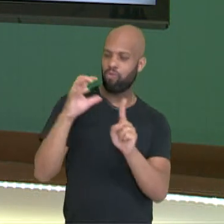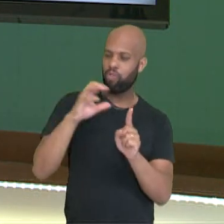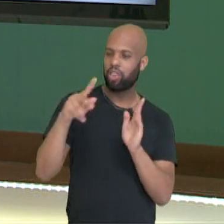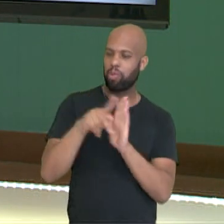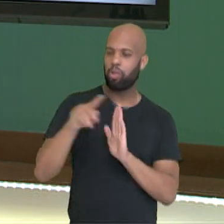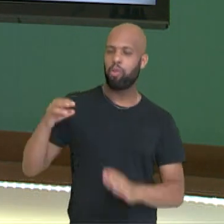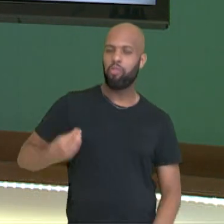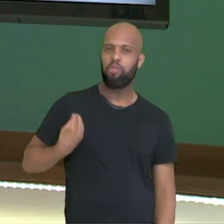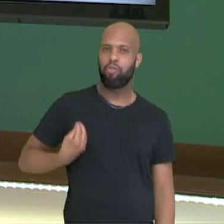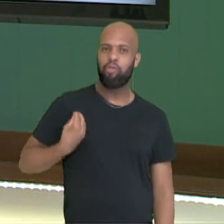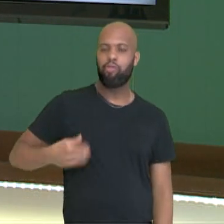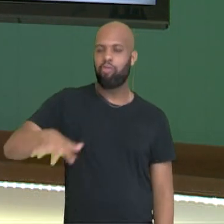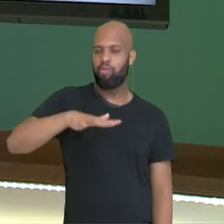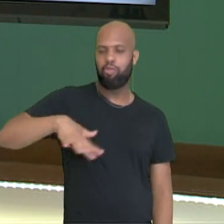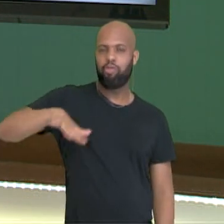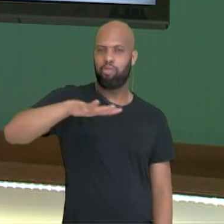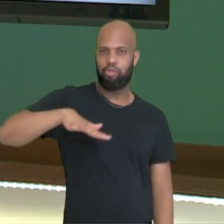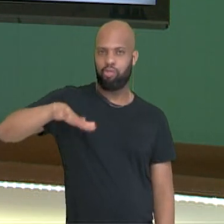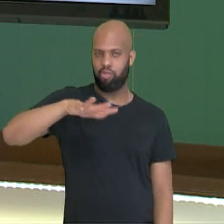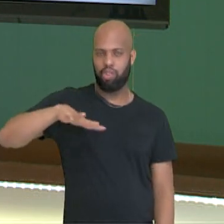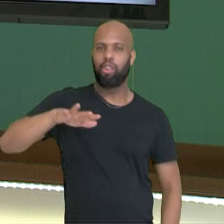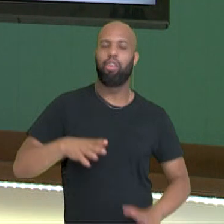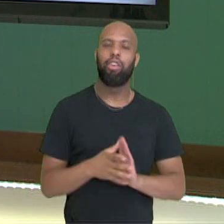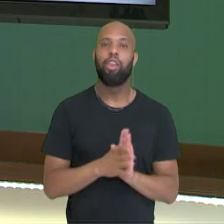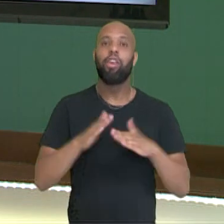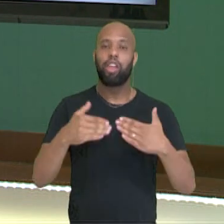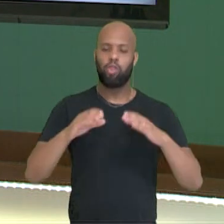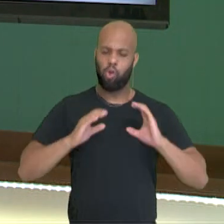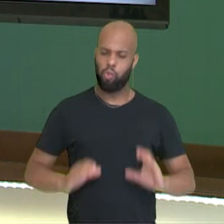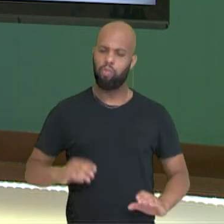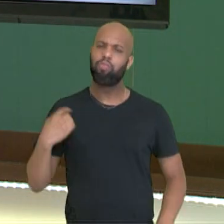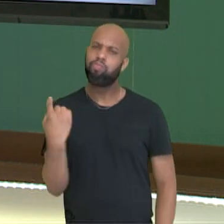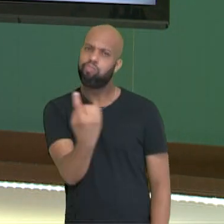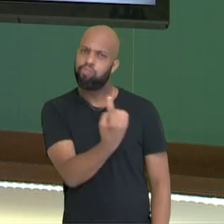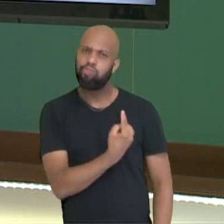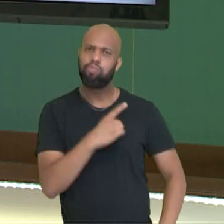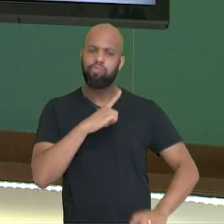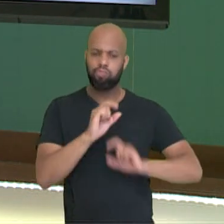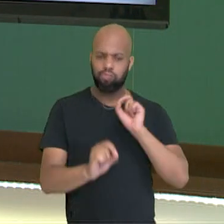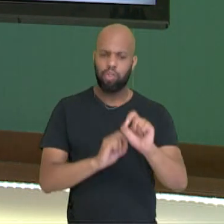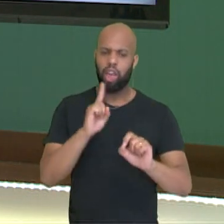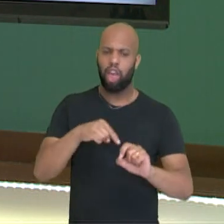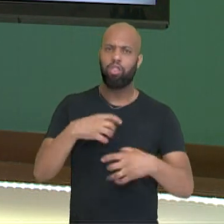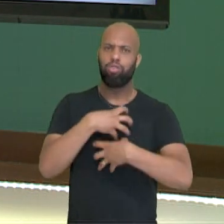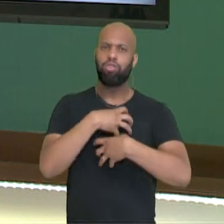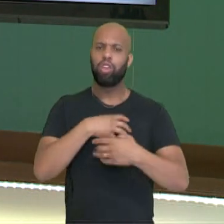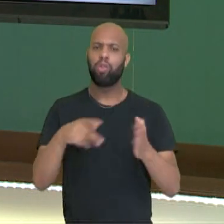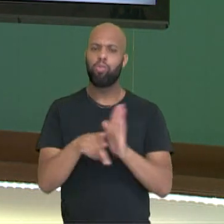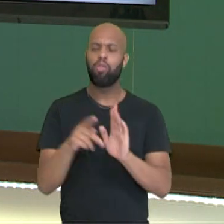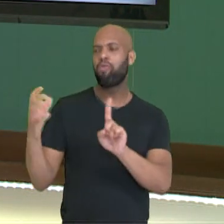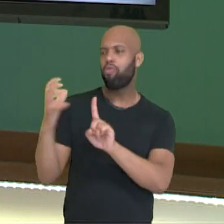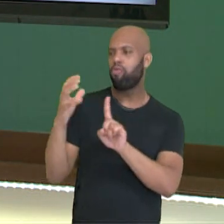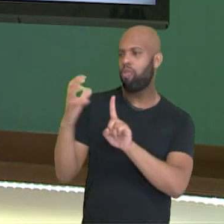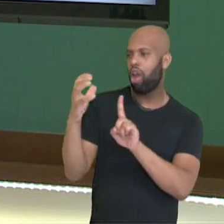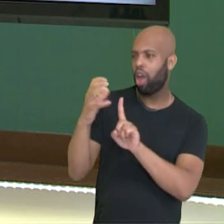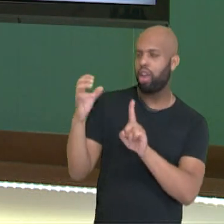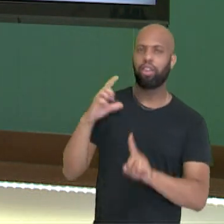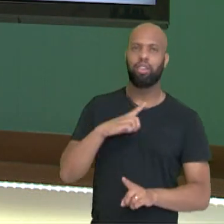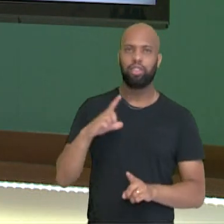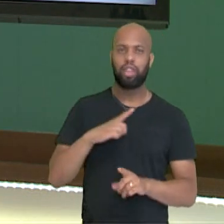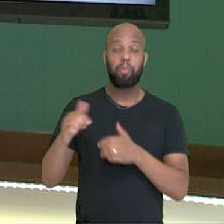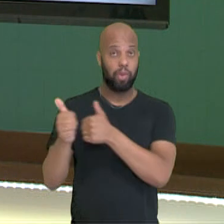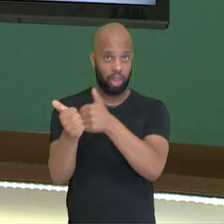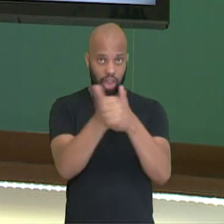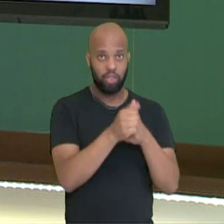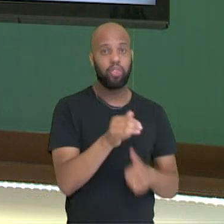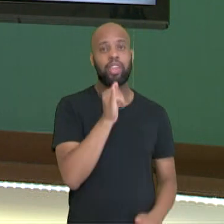nossa vivência, da nossa partilha. O nosso comportamento, ele é uma reação às coisas que estão ao nosso redor. A